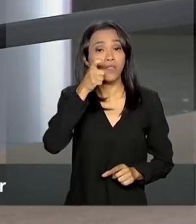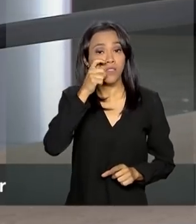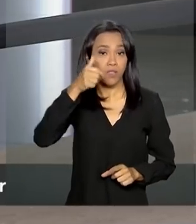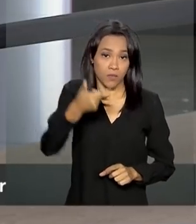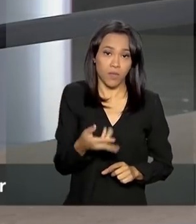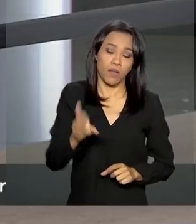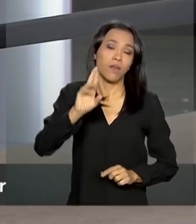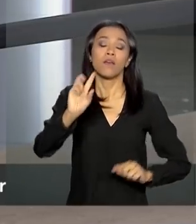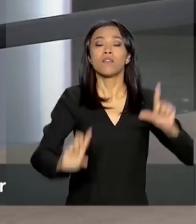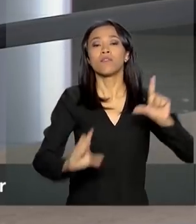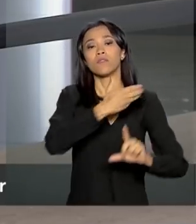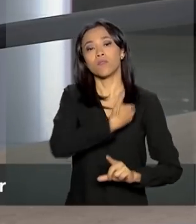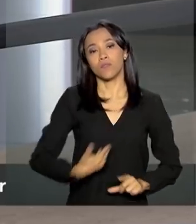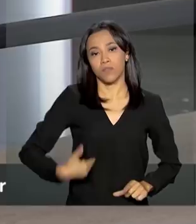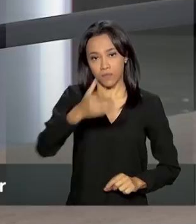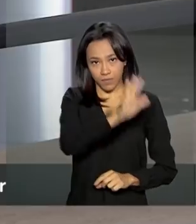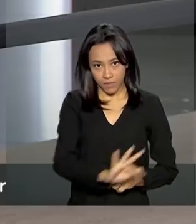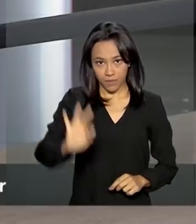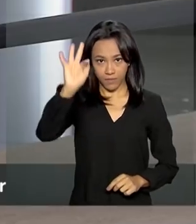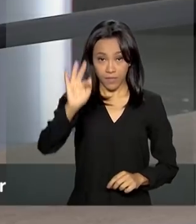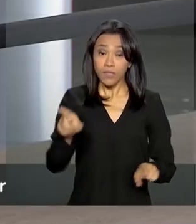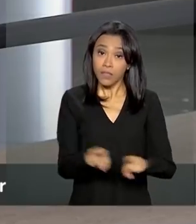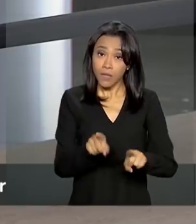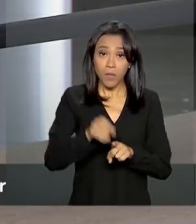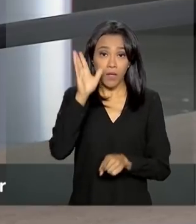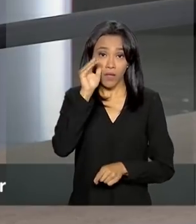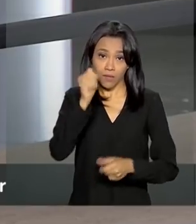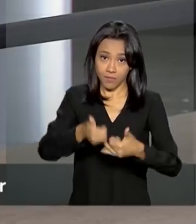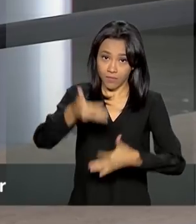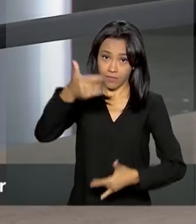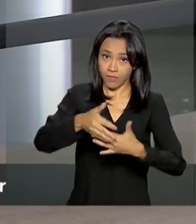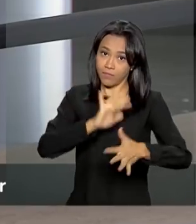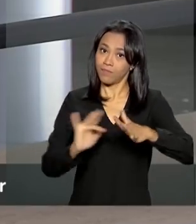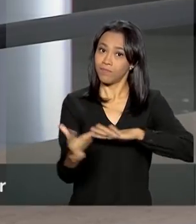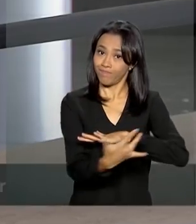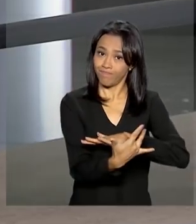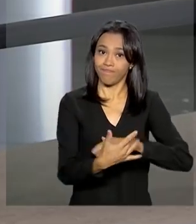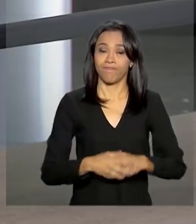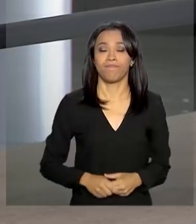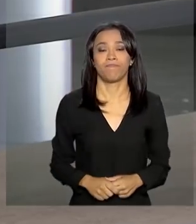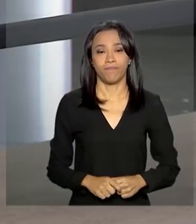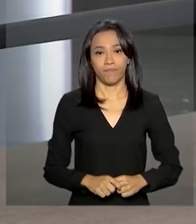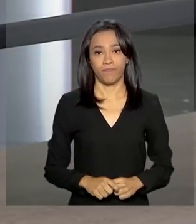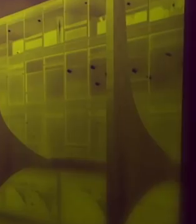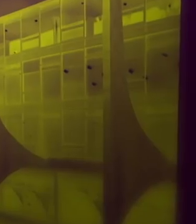a gente aqui na NBR, TV do Governo Federal e nas nossas redes sociais.